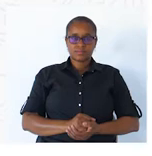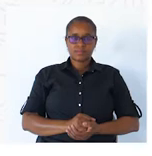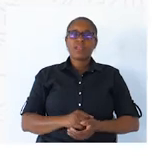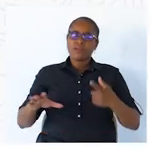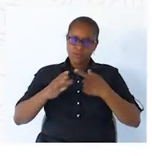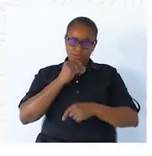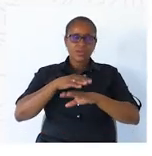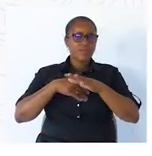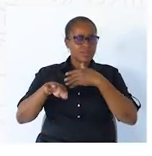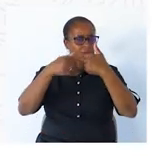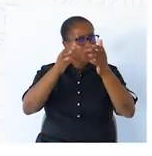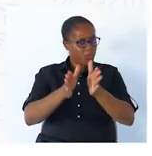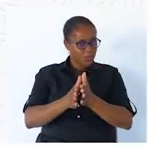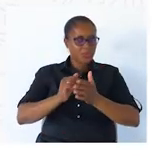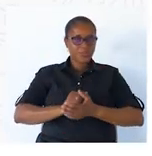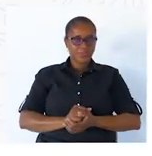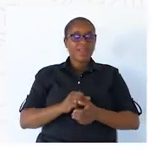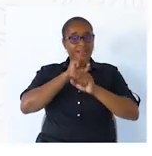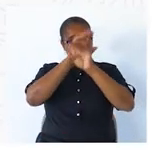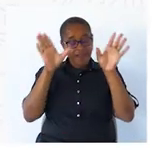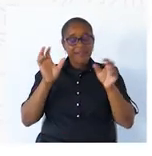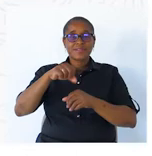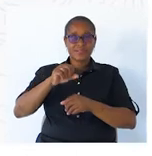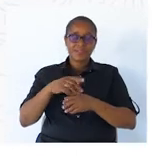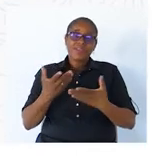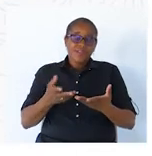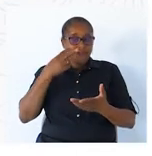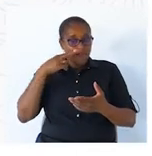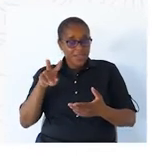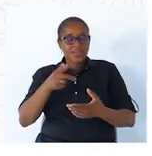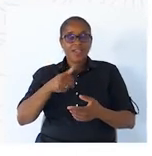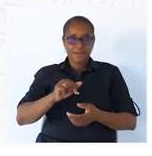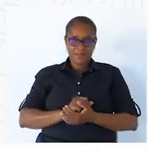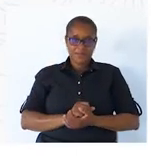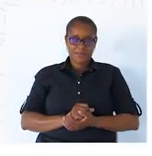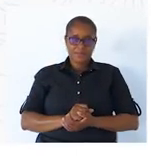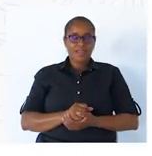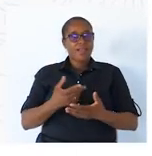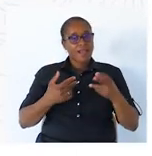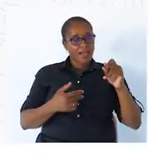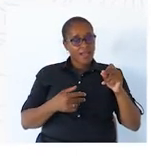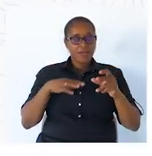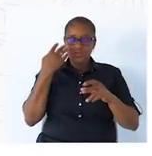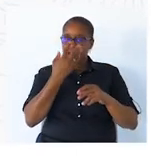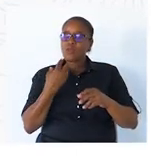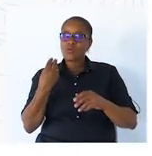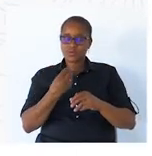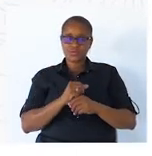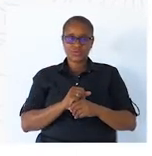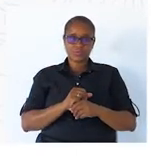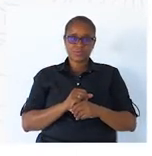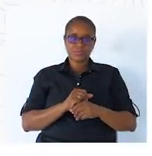Conseguiram fazer tudo? Claro que sim. Então vejamos. A. Os alunos.